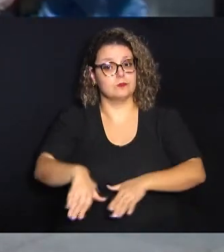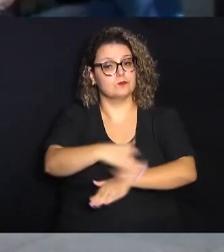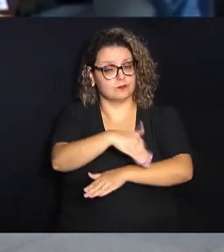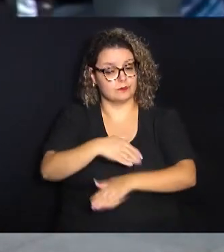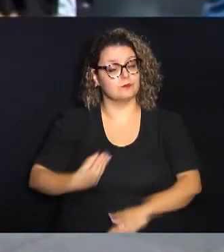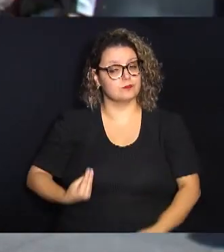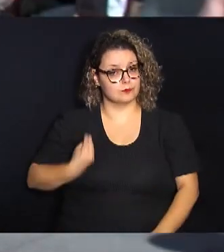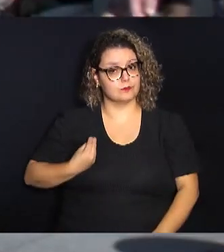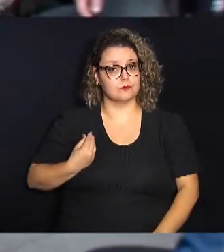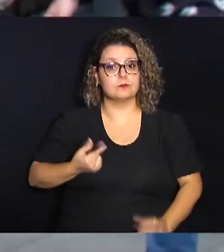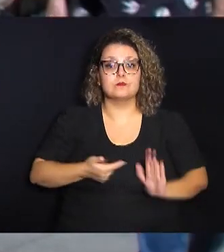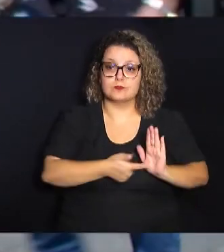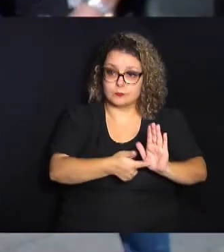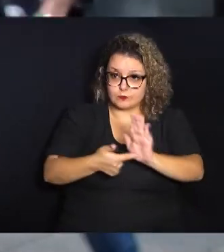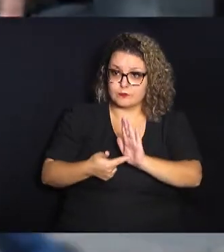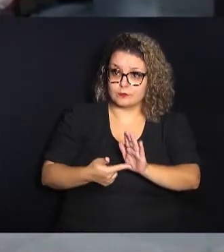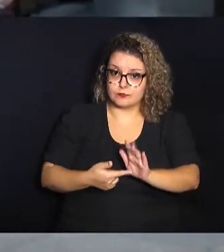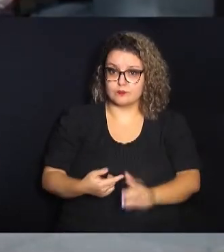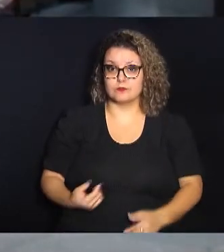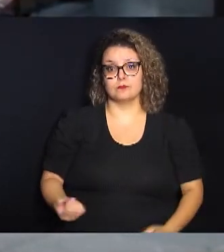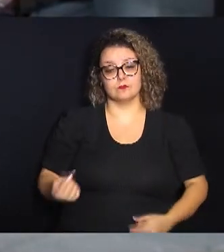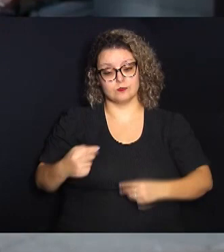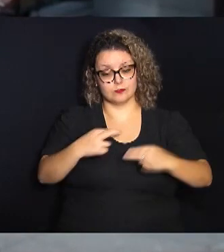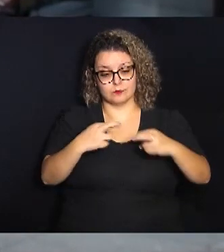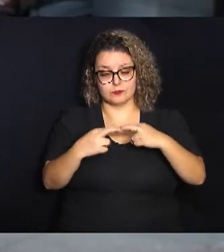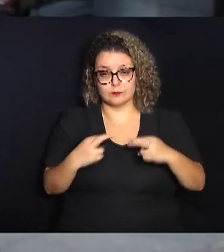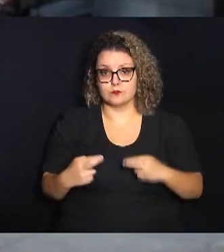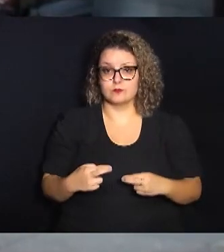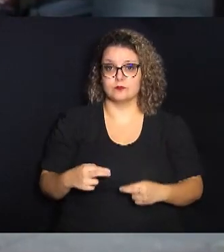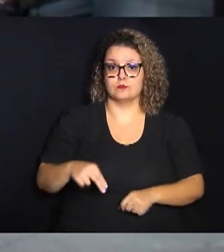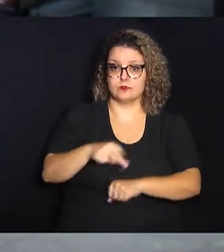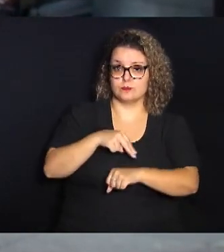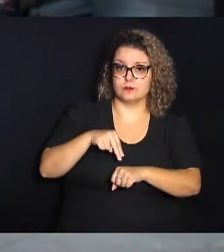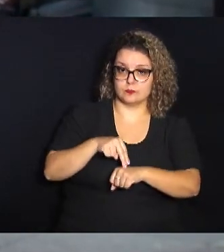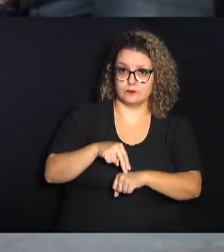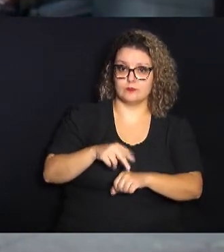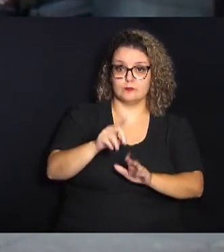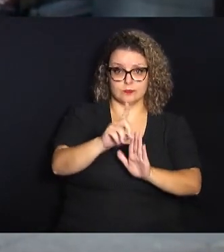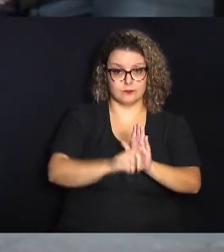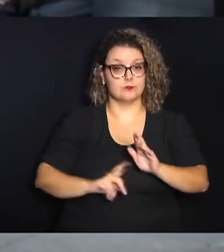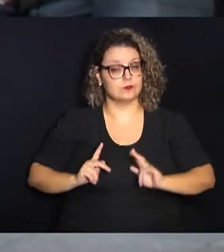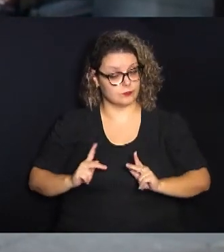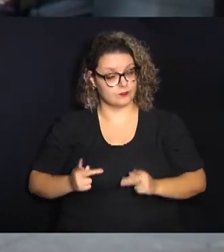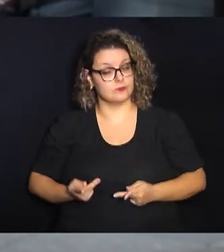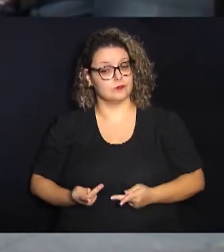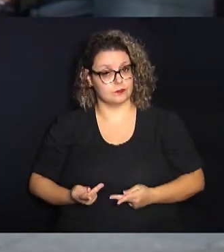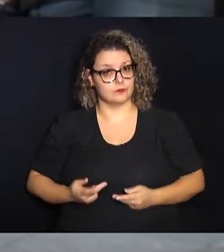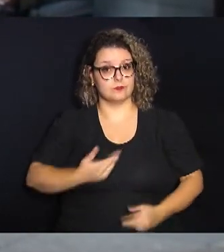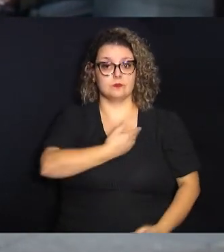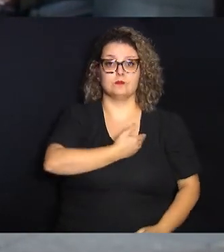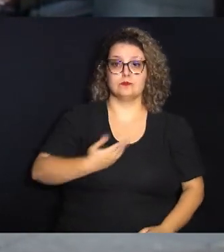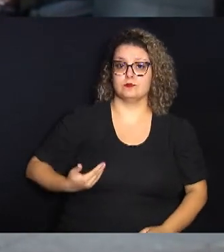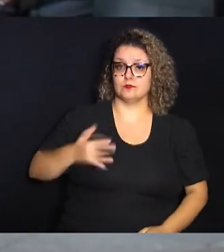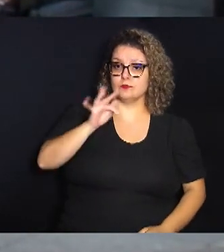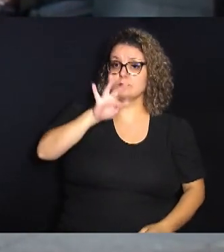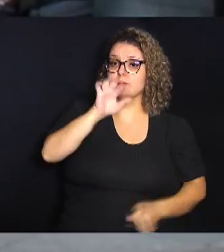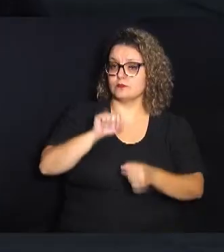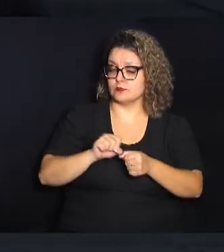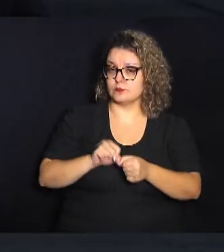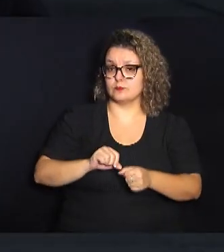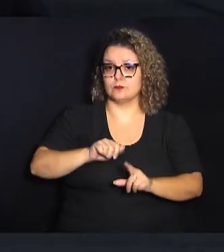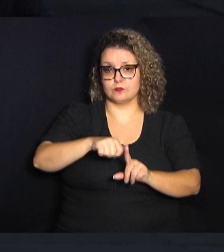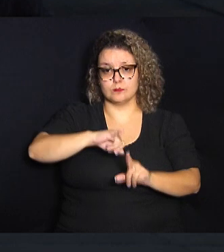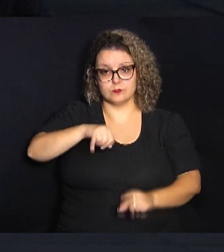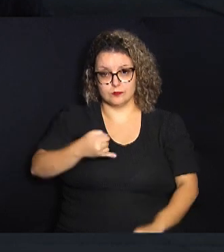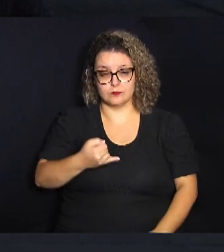Foi o que apontou um levantamento do Observatório Nacional dos Direitos Humanos do Governo Federal realizado em janeiro